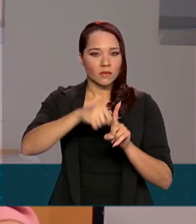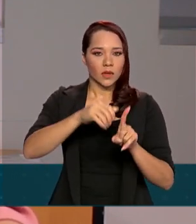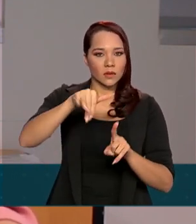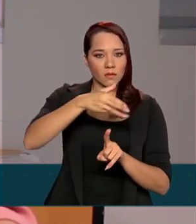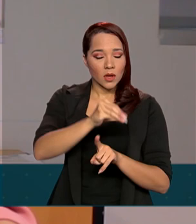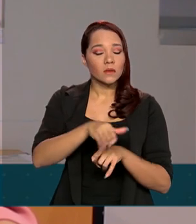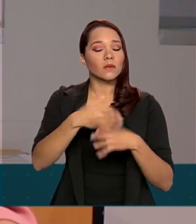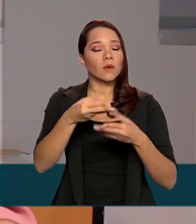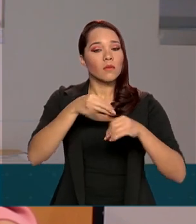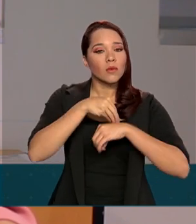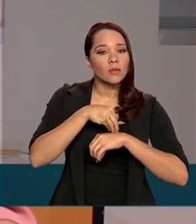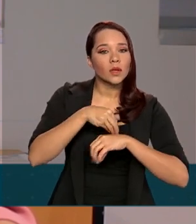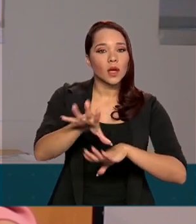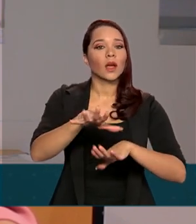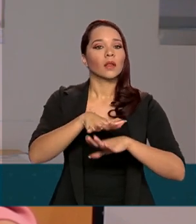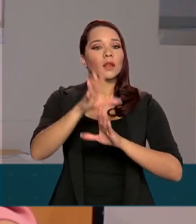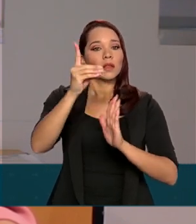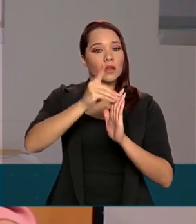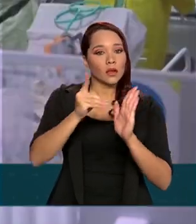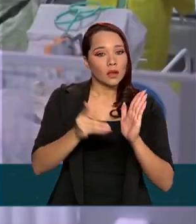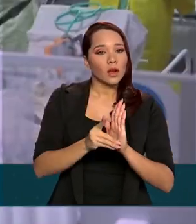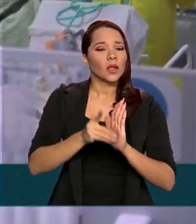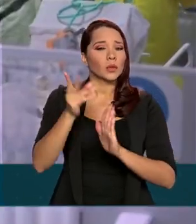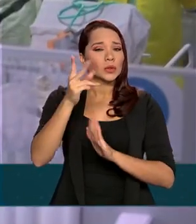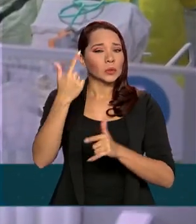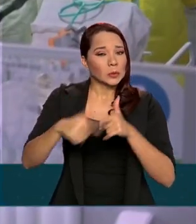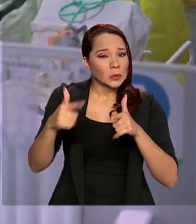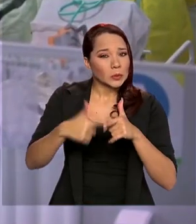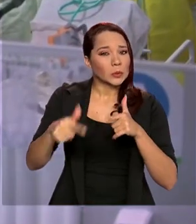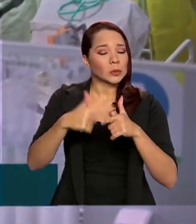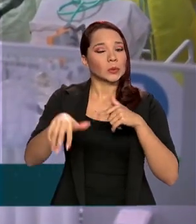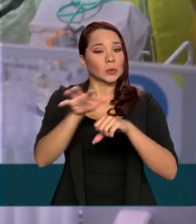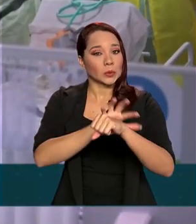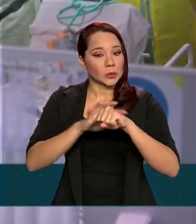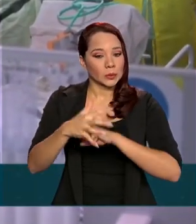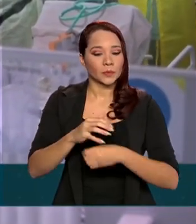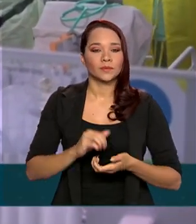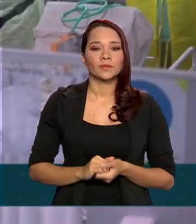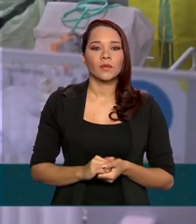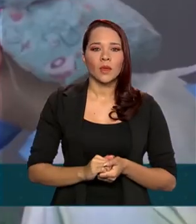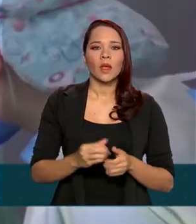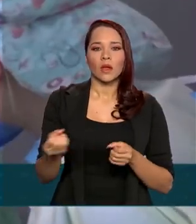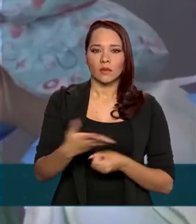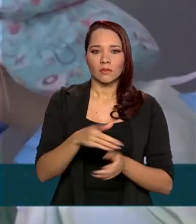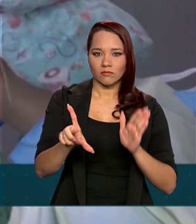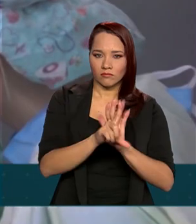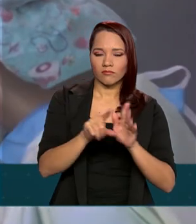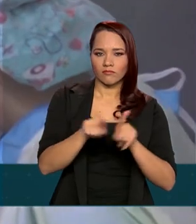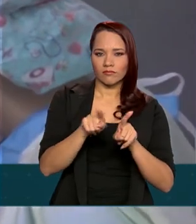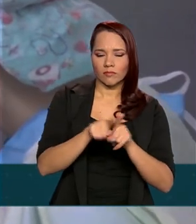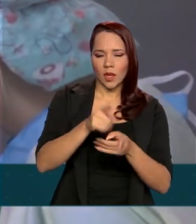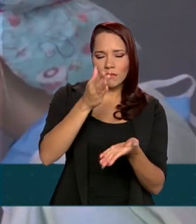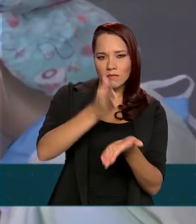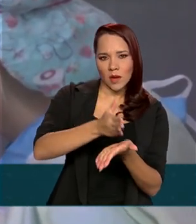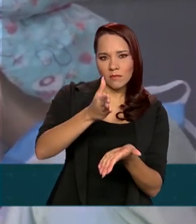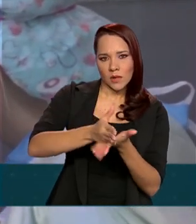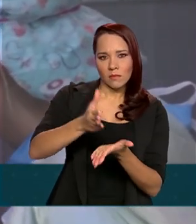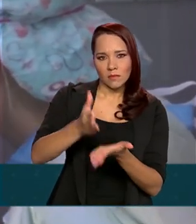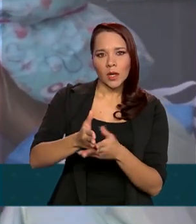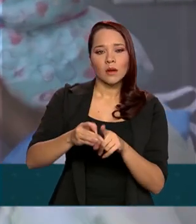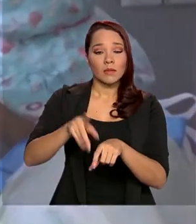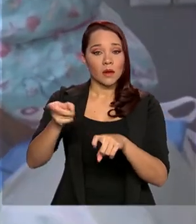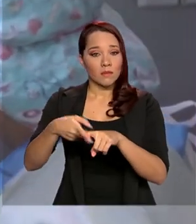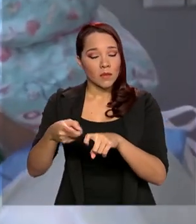foi publicado o decreto de calamidade pública. A nova lei também prevê o abatimento nas parcelas do FIES para